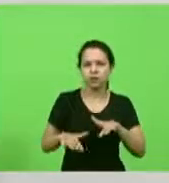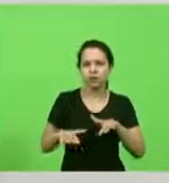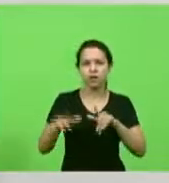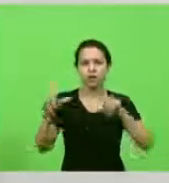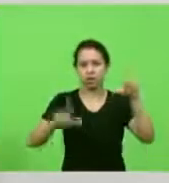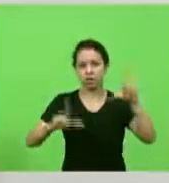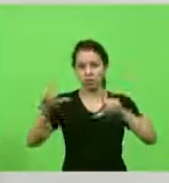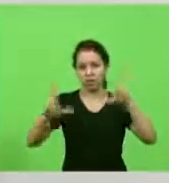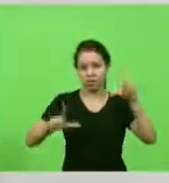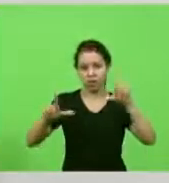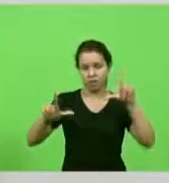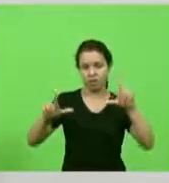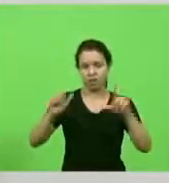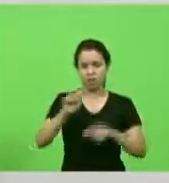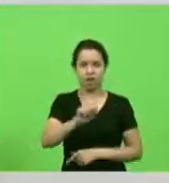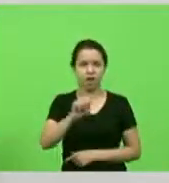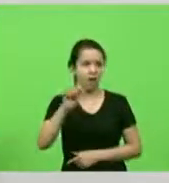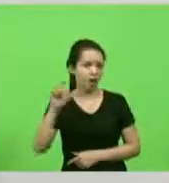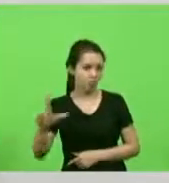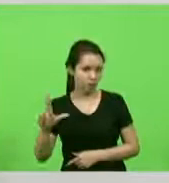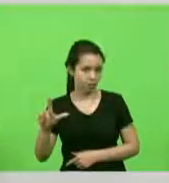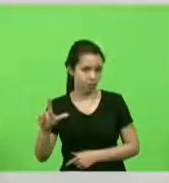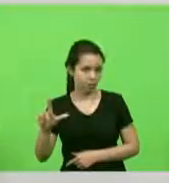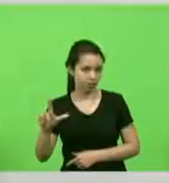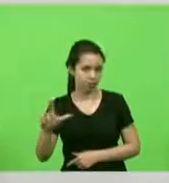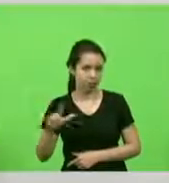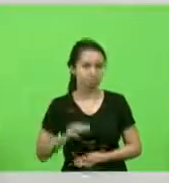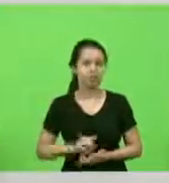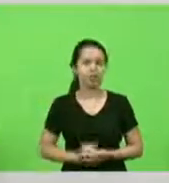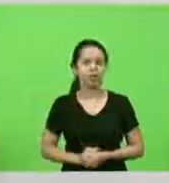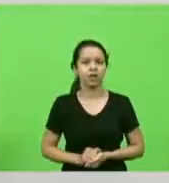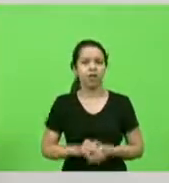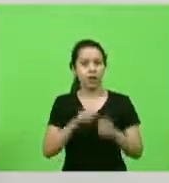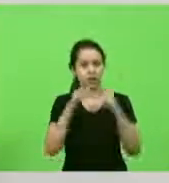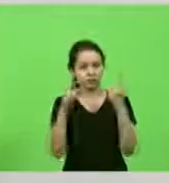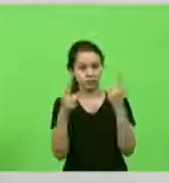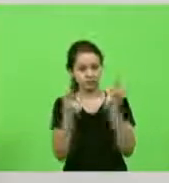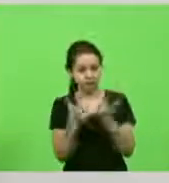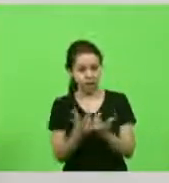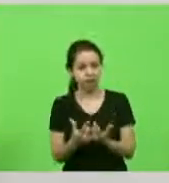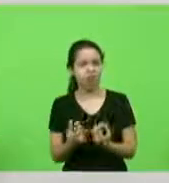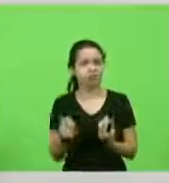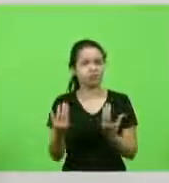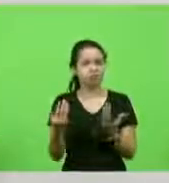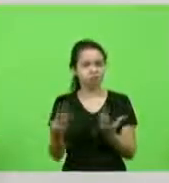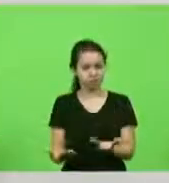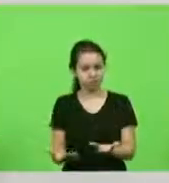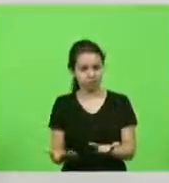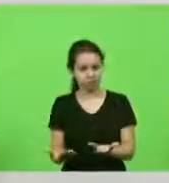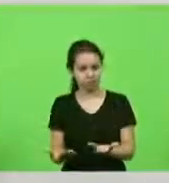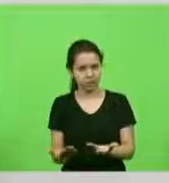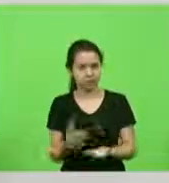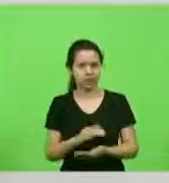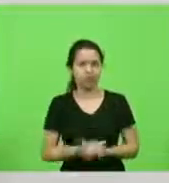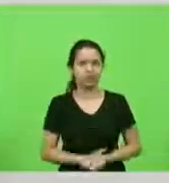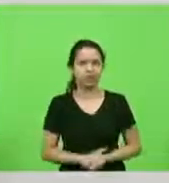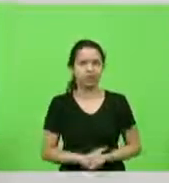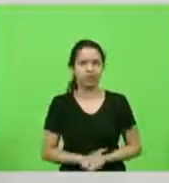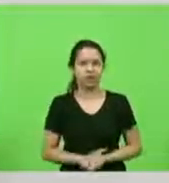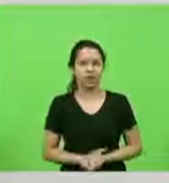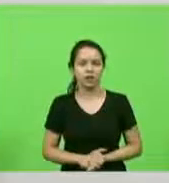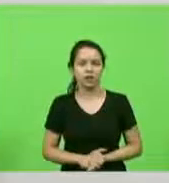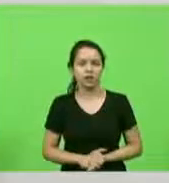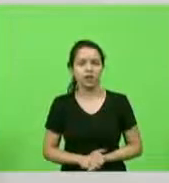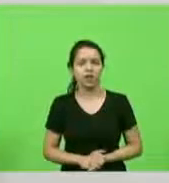catarinenses queriam o resultado e a assembleia entregou a assembleia entregou queira pelo